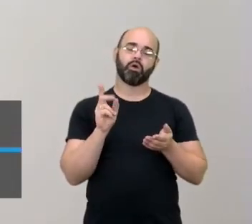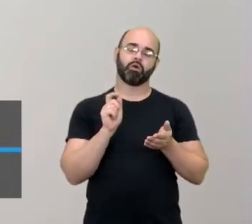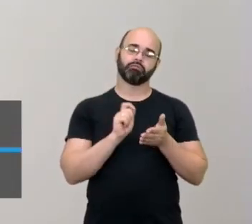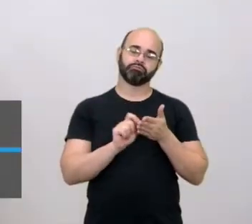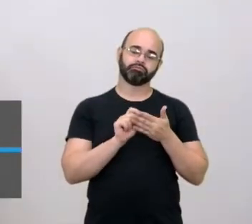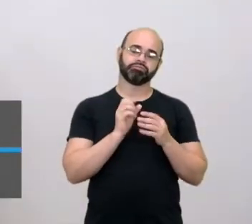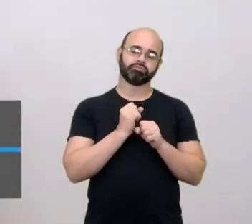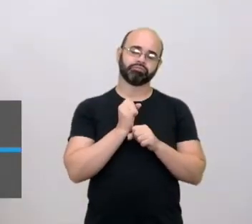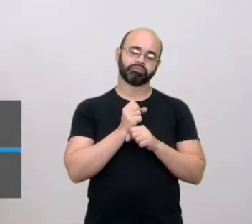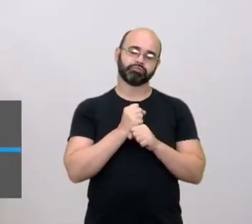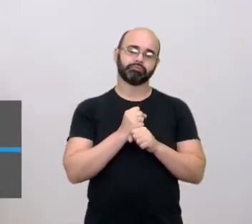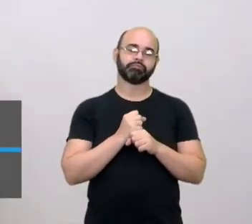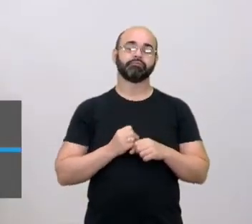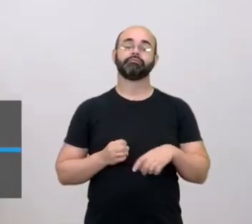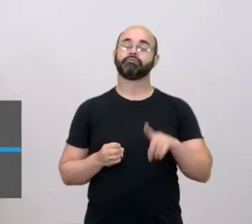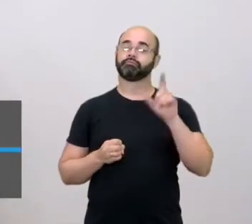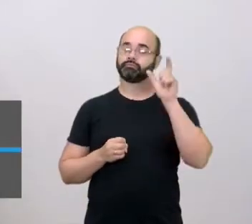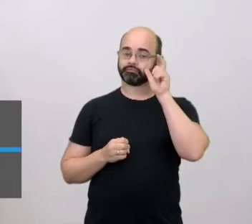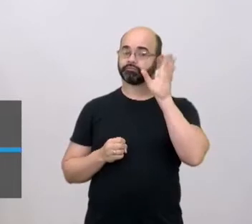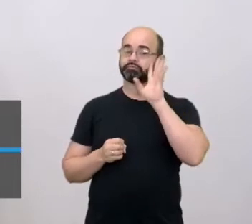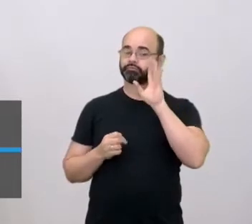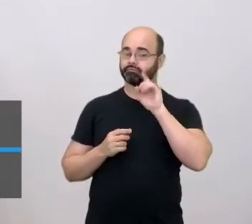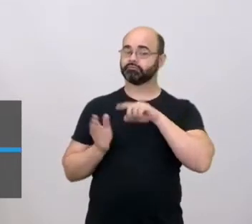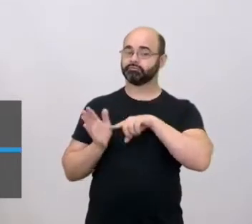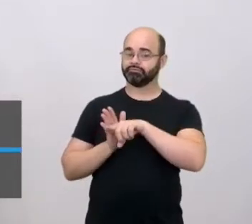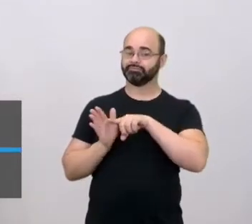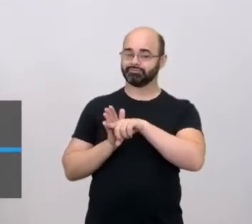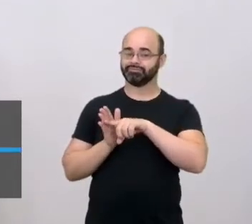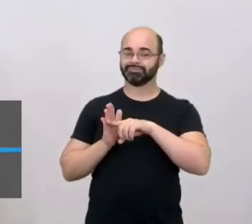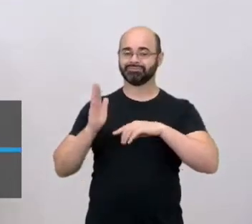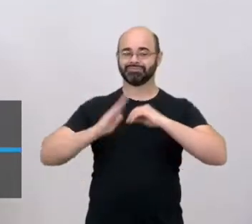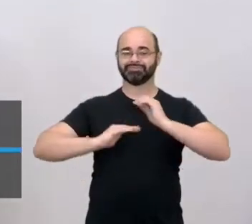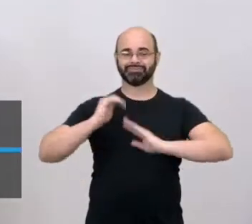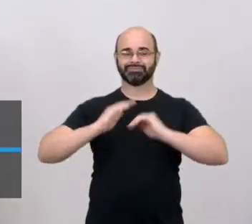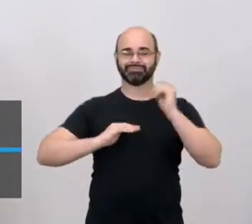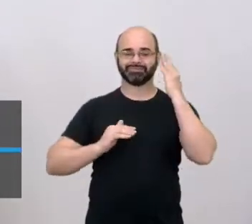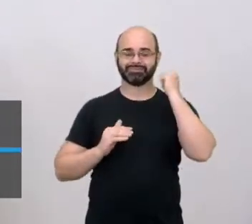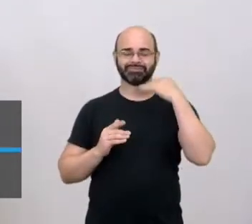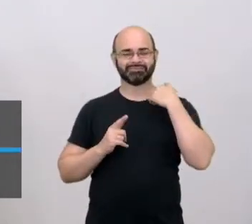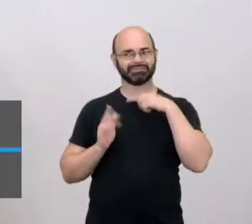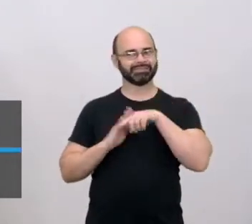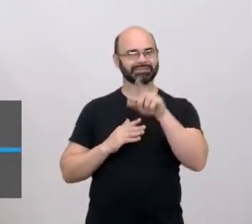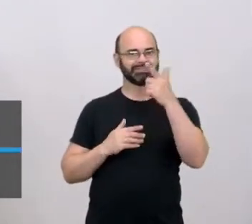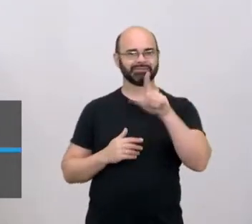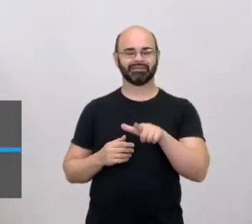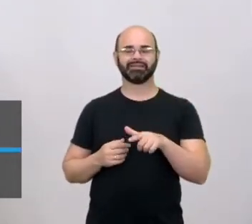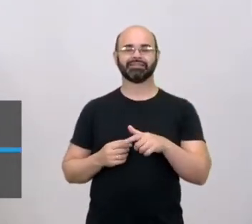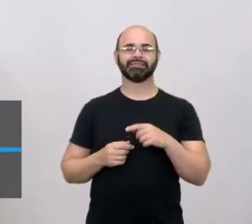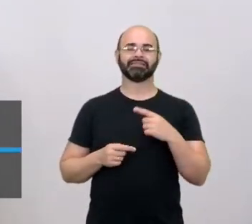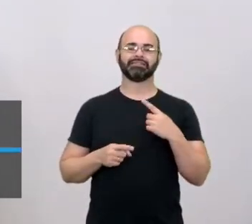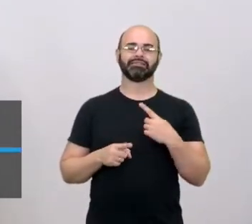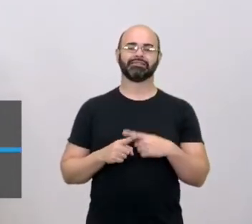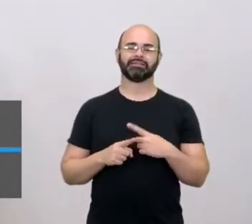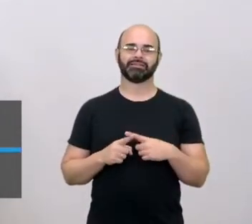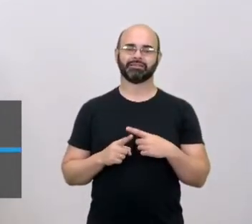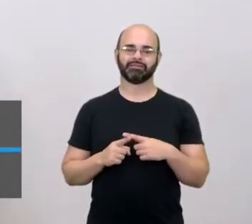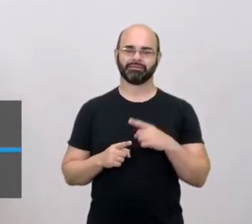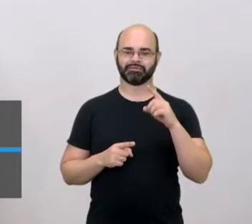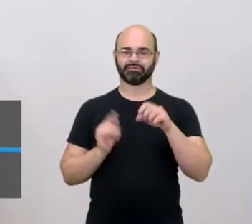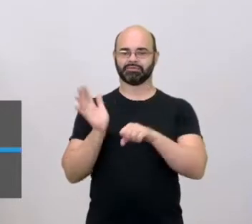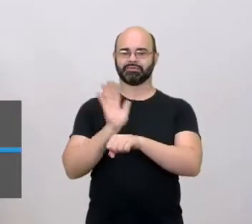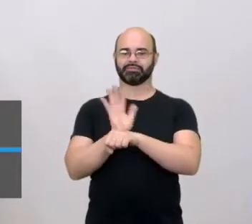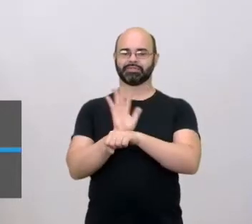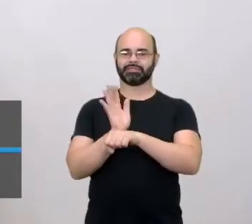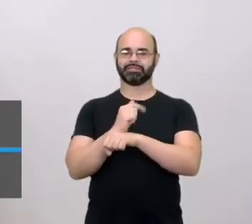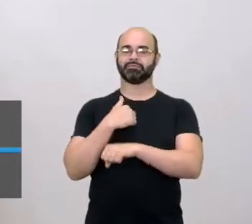Posso fazer só mais uma pergunta? Porque é muito bacana. Eu sei que tem que fazer a prática, né? É que, assim, eu gosto muito de cinema,